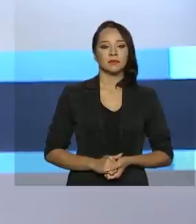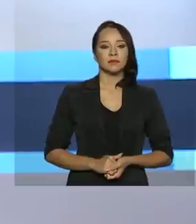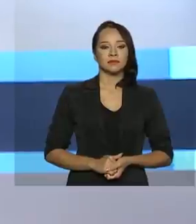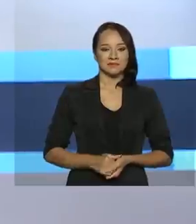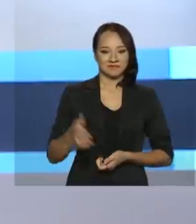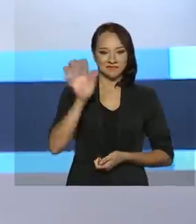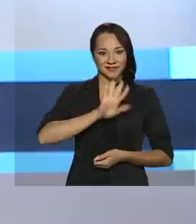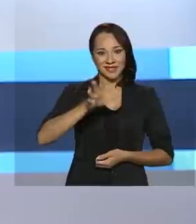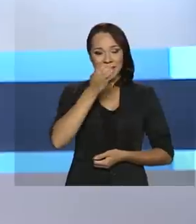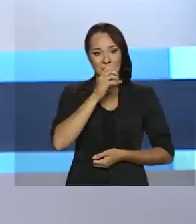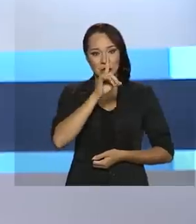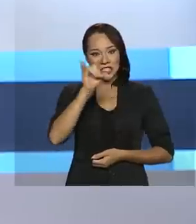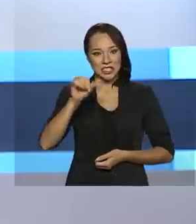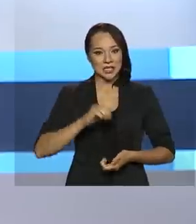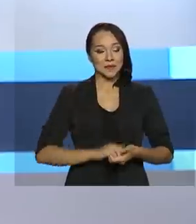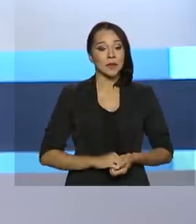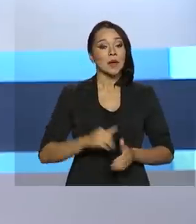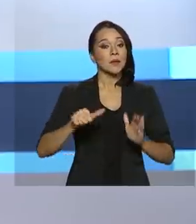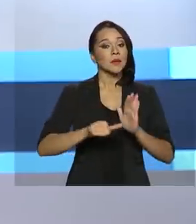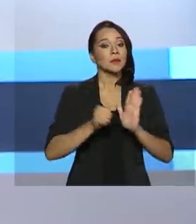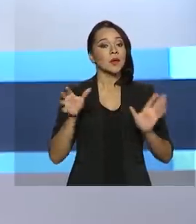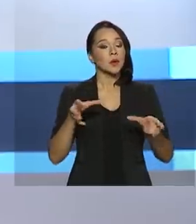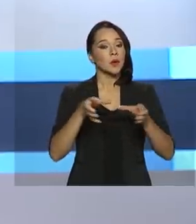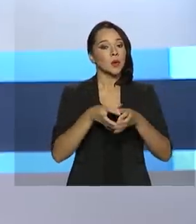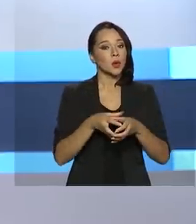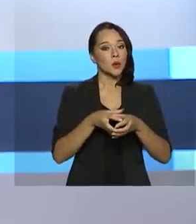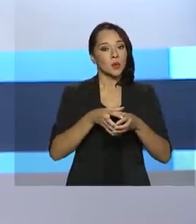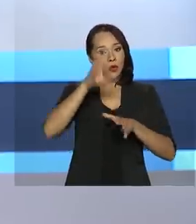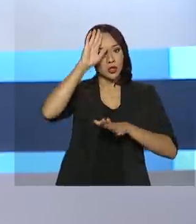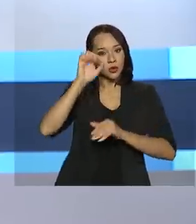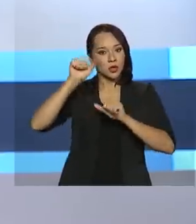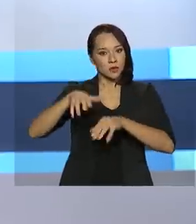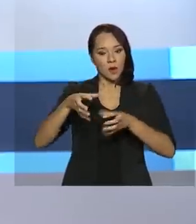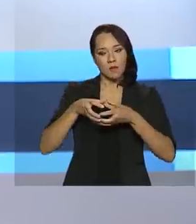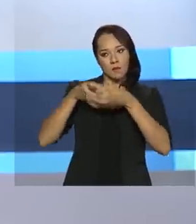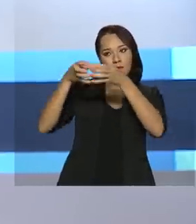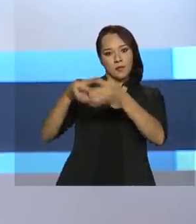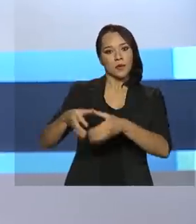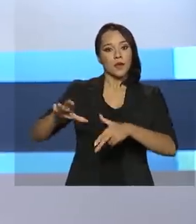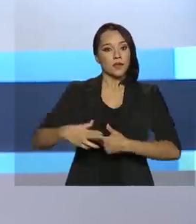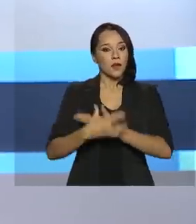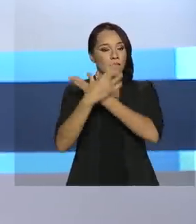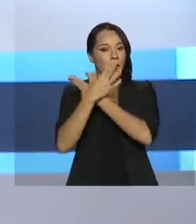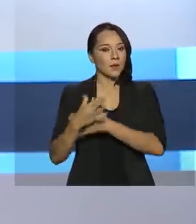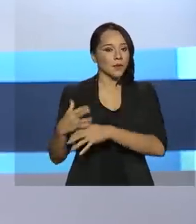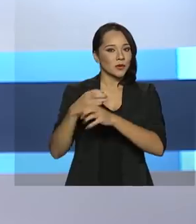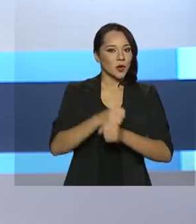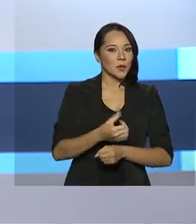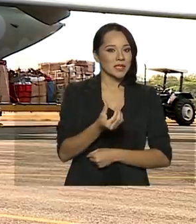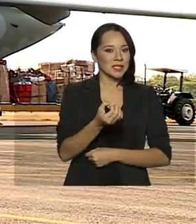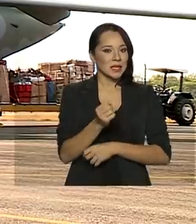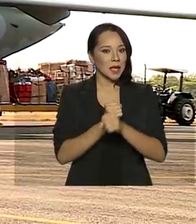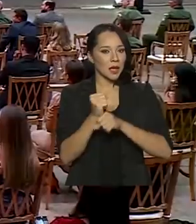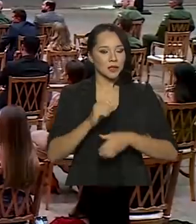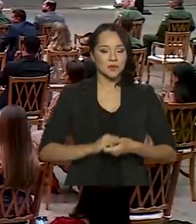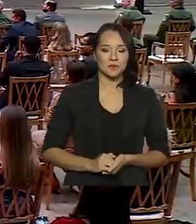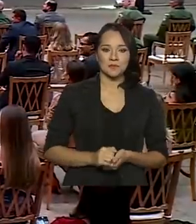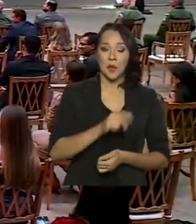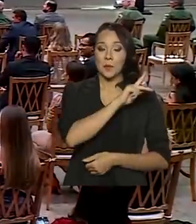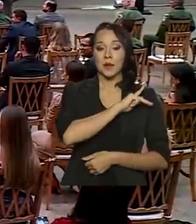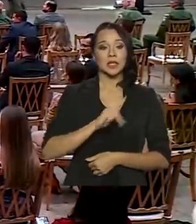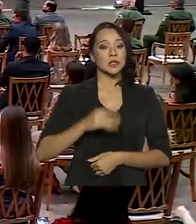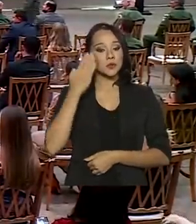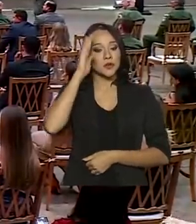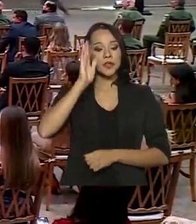Olá, bom dia! Primeiro grupo de transporte de tropa da FAB completa 60 anos. Presidente Jair